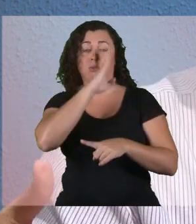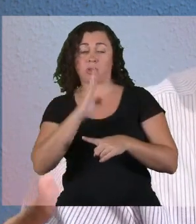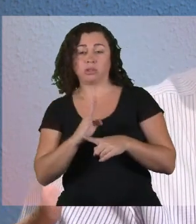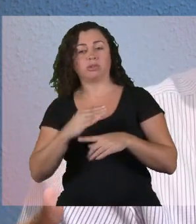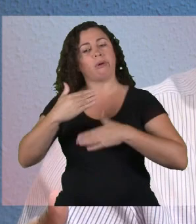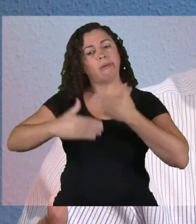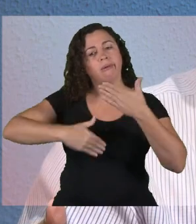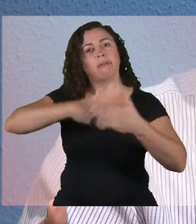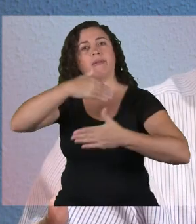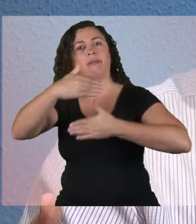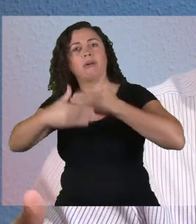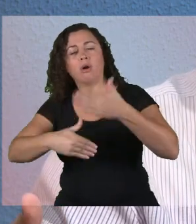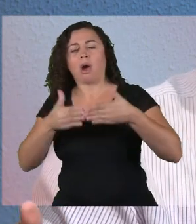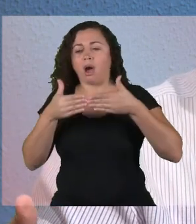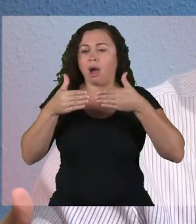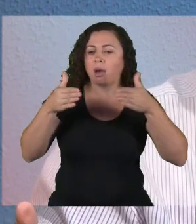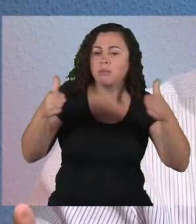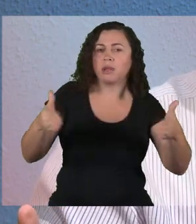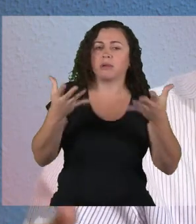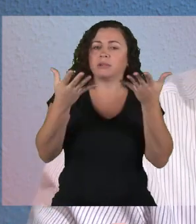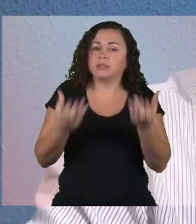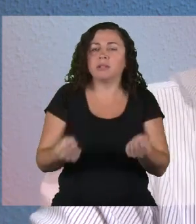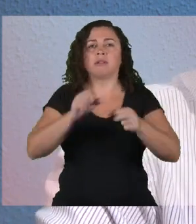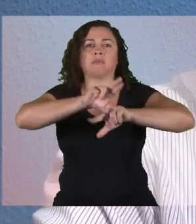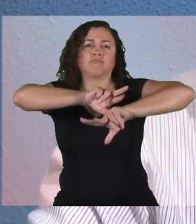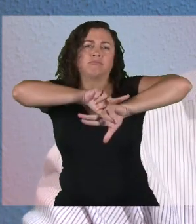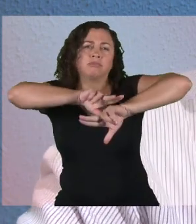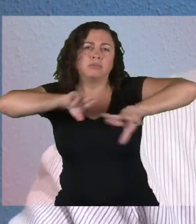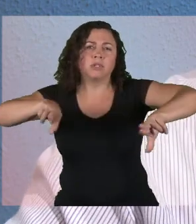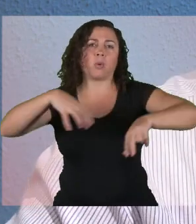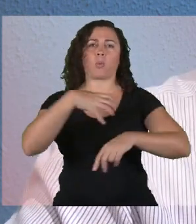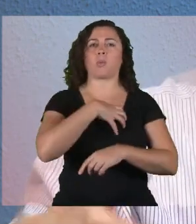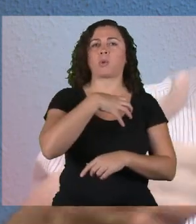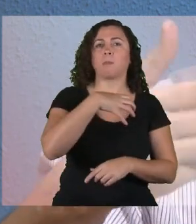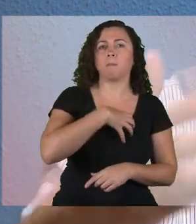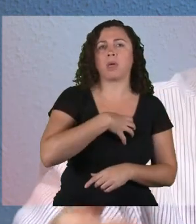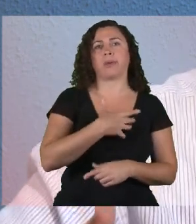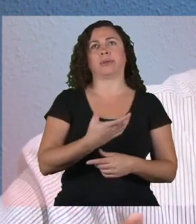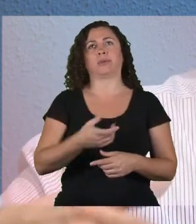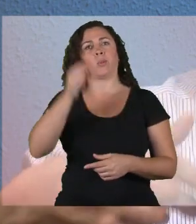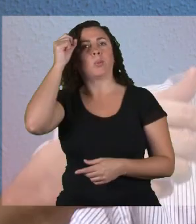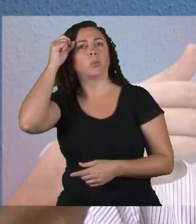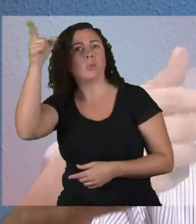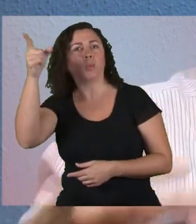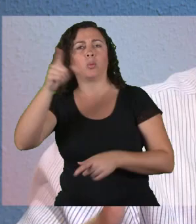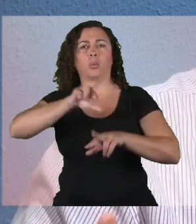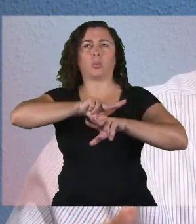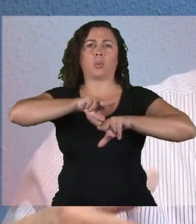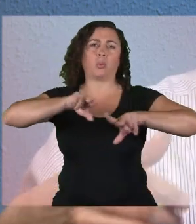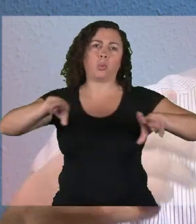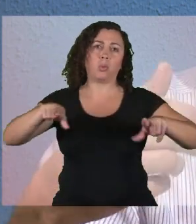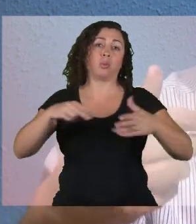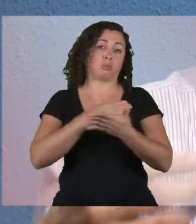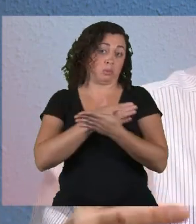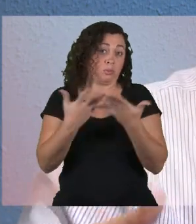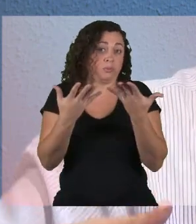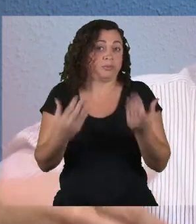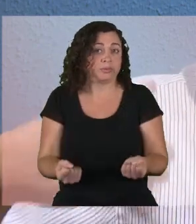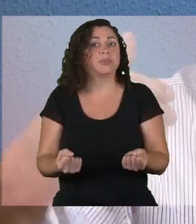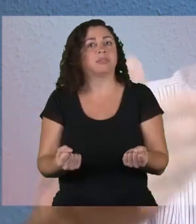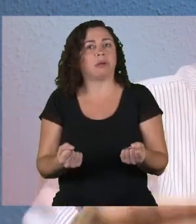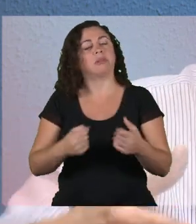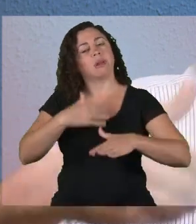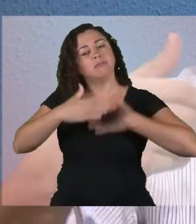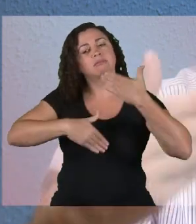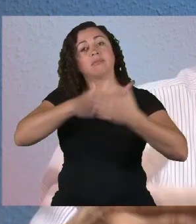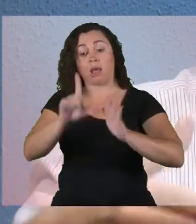o país foi em direção, abelindo-se em direção à diversidade de comportamento, diversidade cultural, e, portanto,